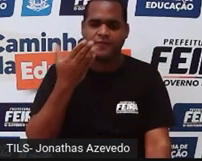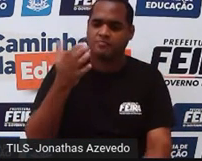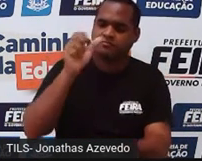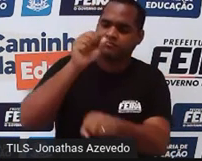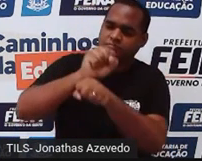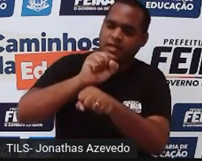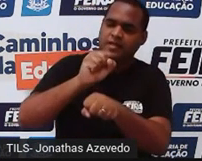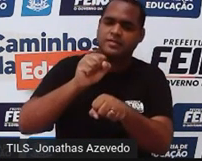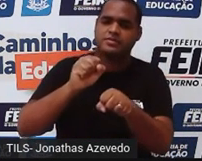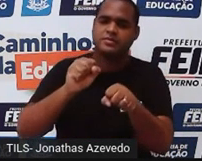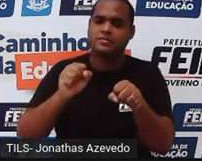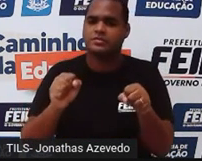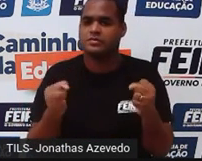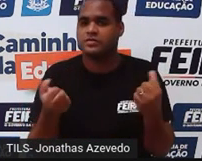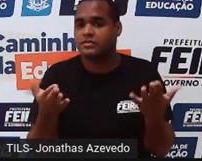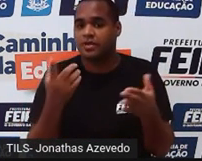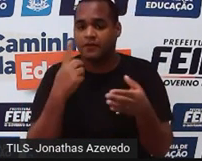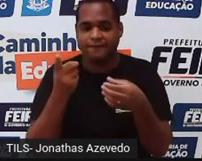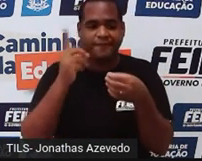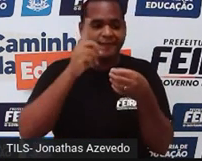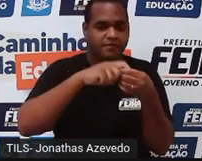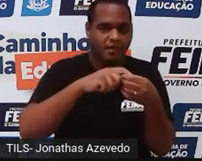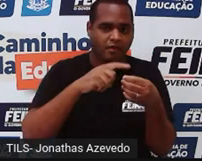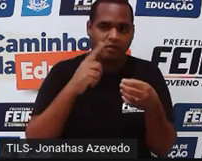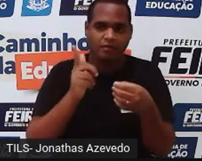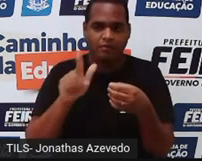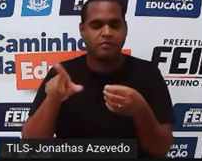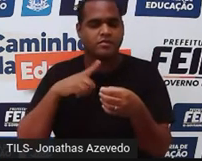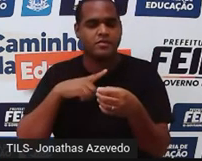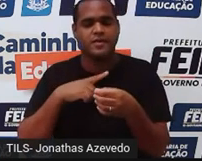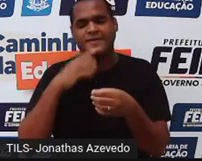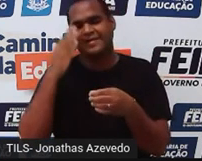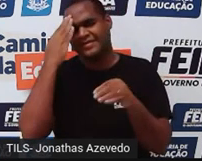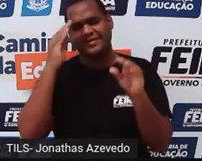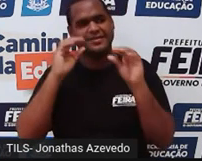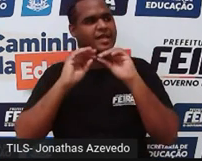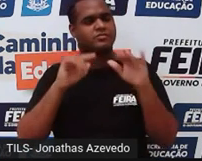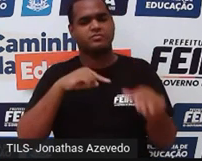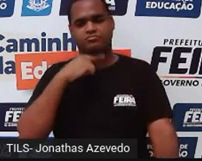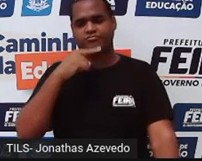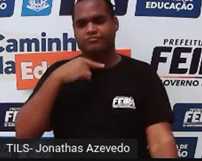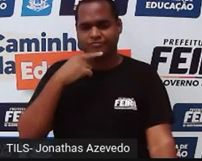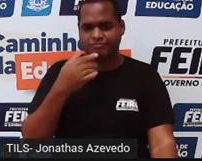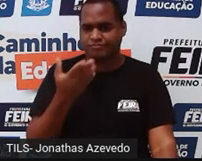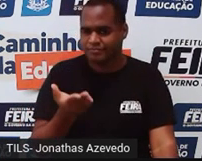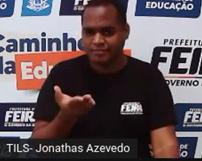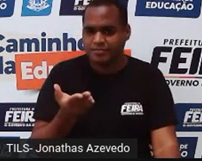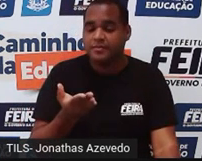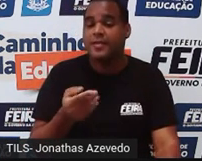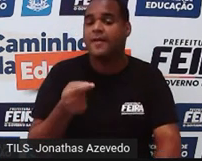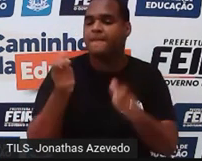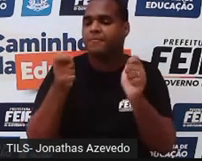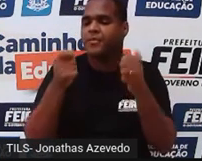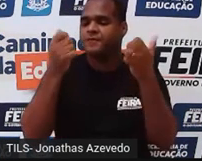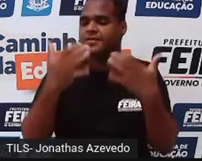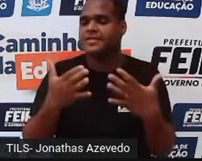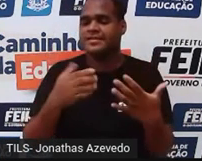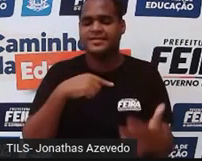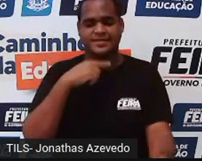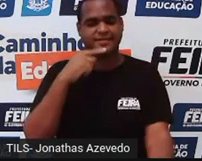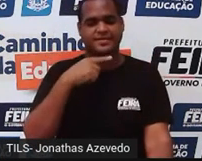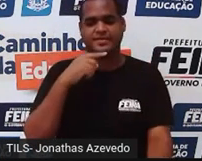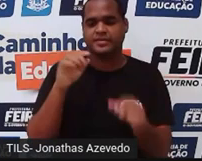pausar, né? Voltar em alguma parte que você não entendeu, tá? Para poder acabar com essa